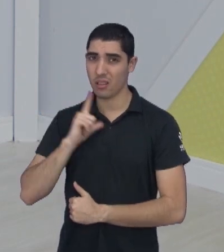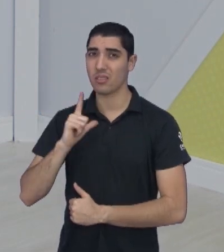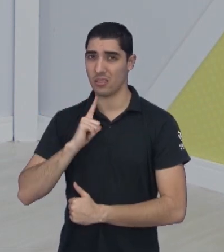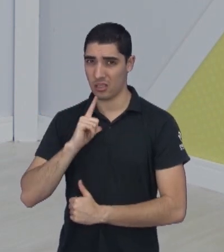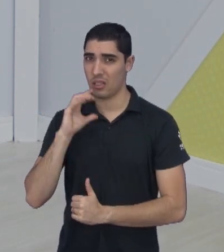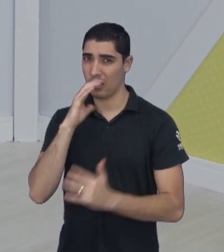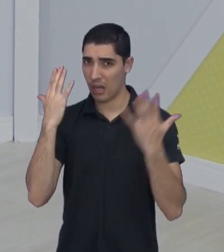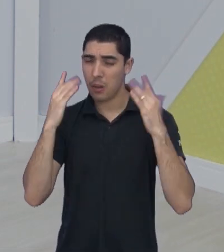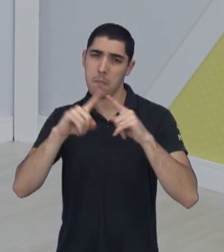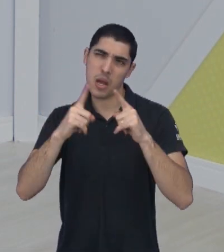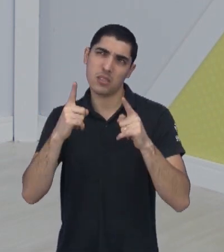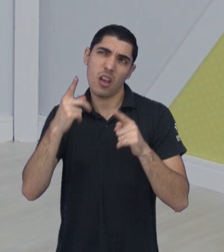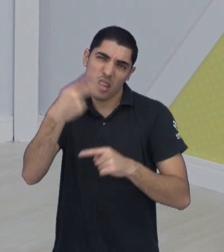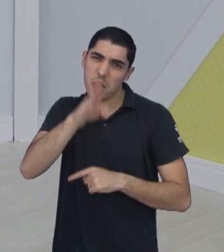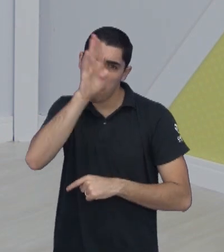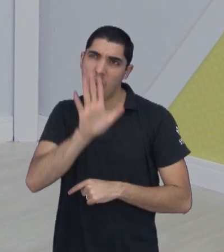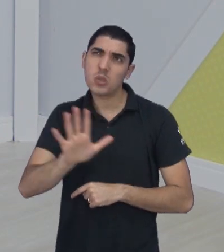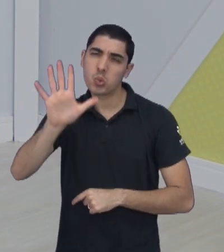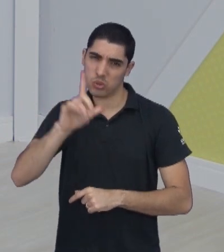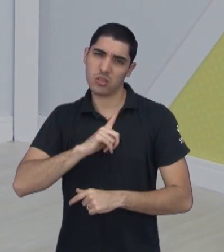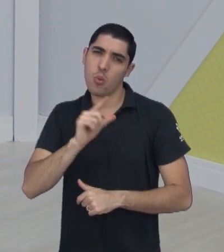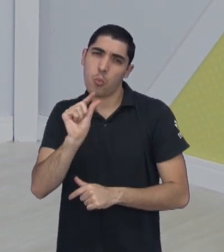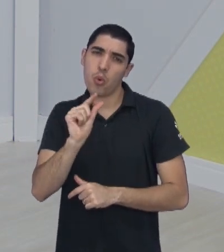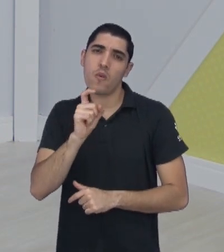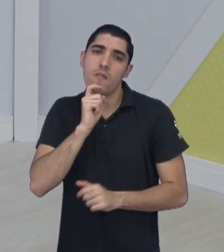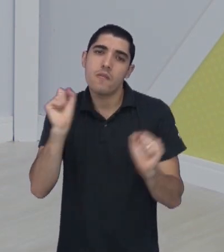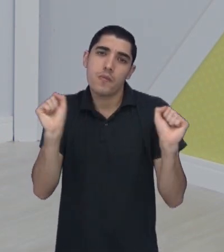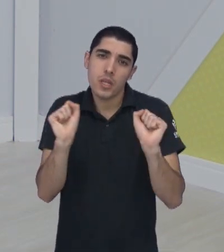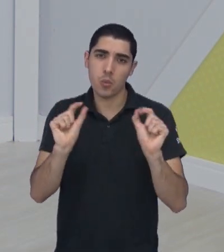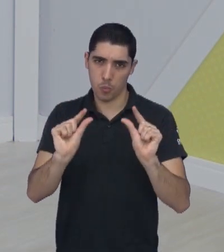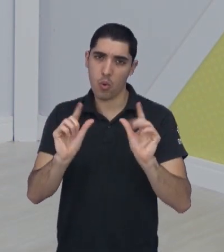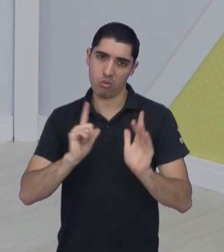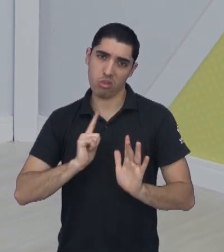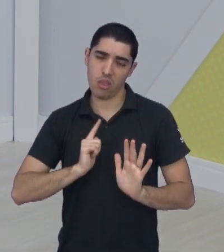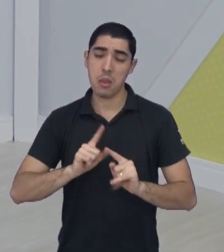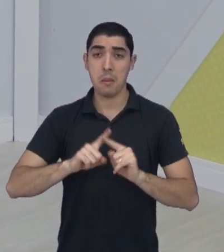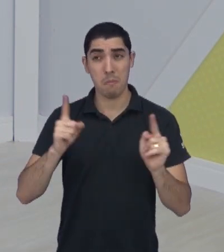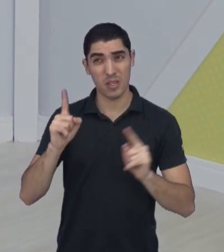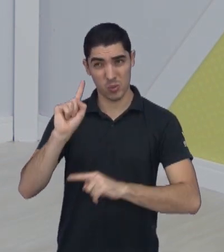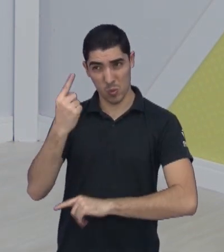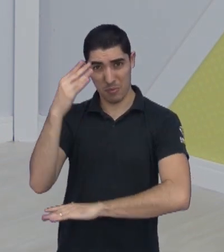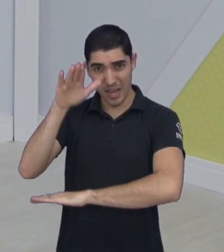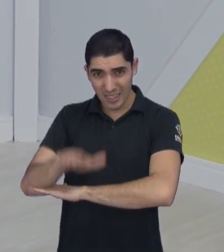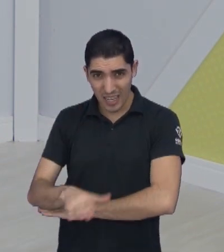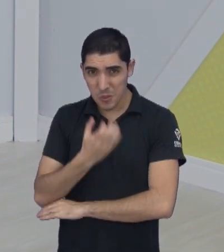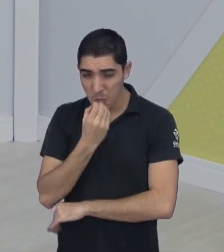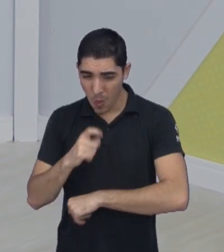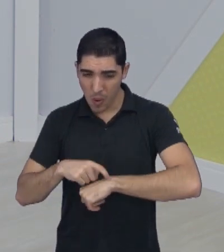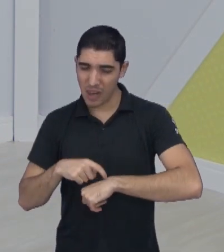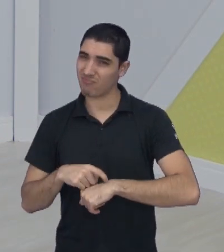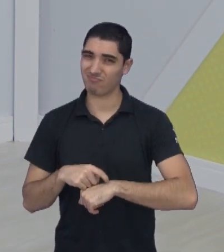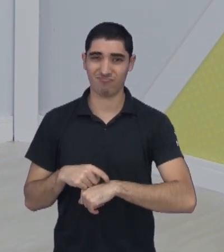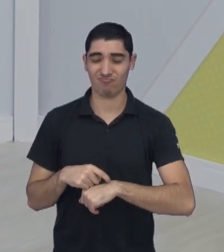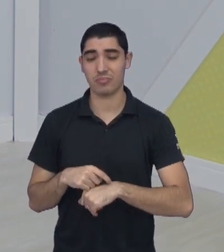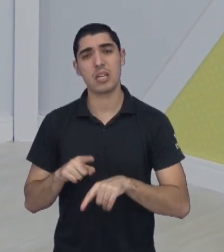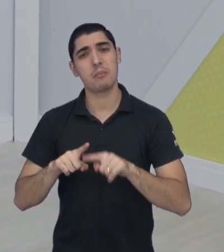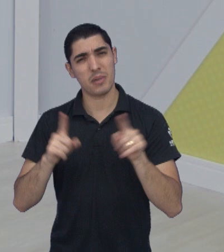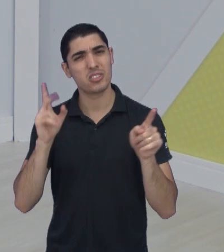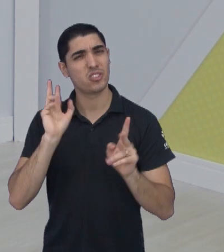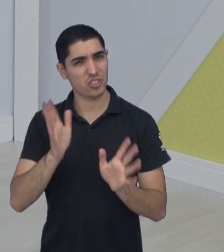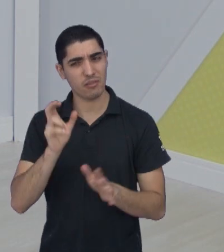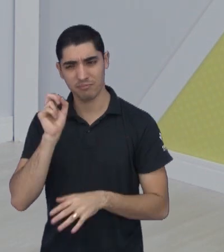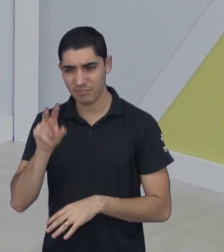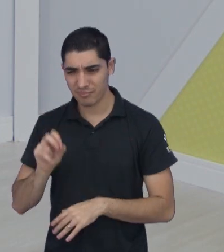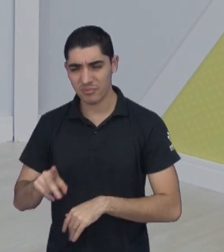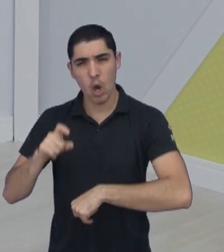no Brasil, não sei como é vai estar lá, mas Franca habitualmente é muito quente. Uma hora da tarde não é um horário legal, mas é o que tem. A gente já viu várias vezes esses horários